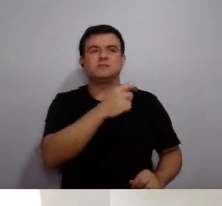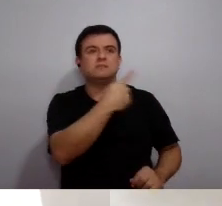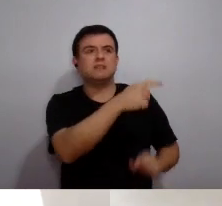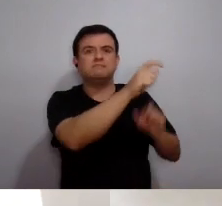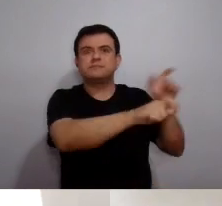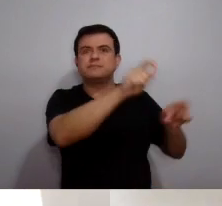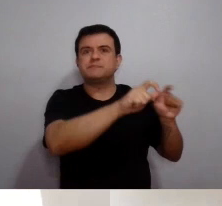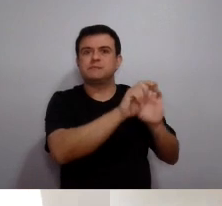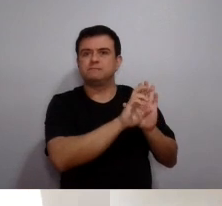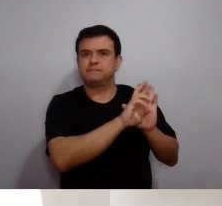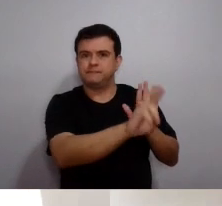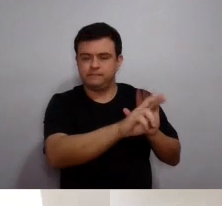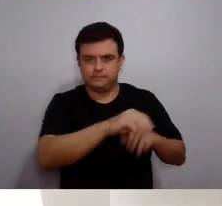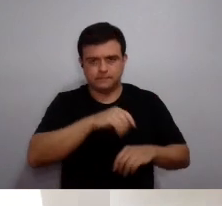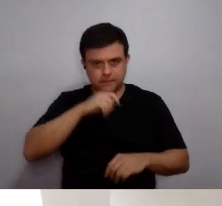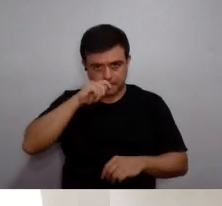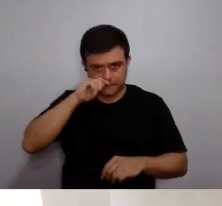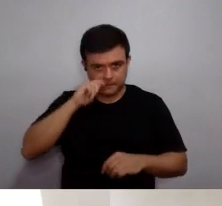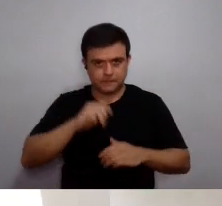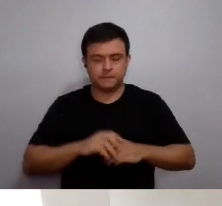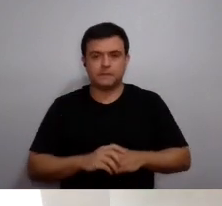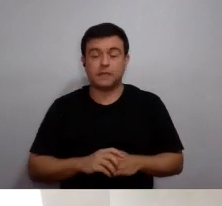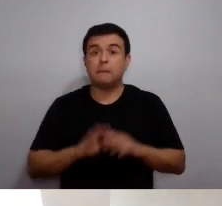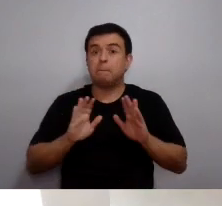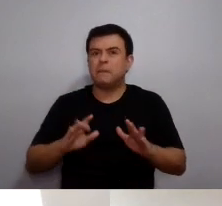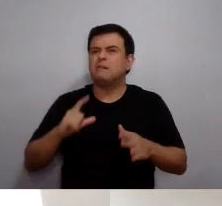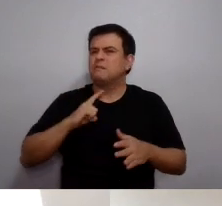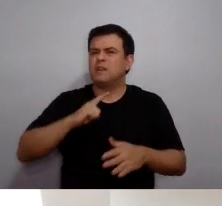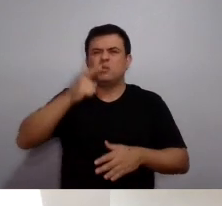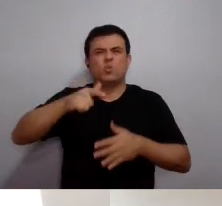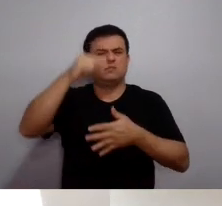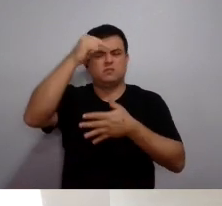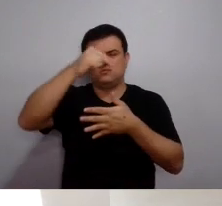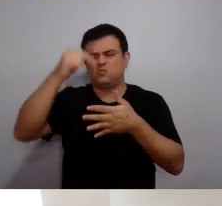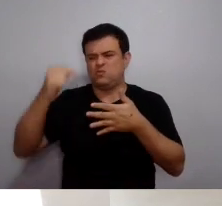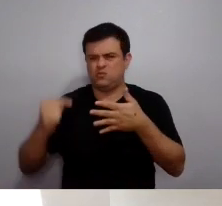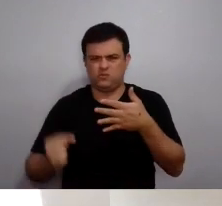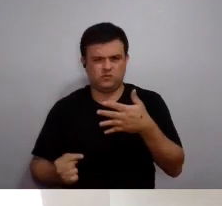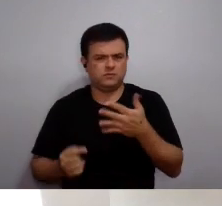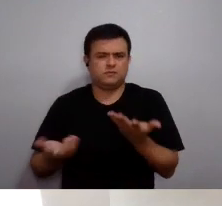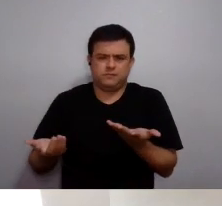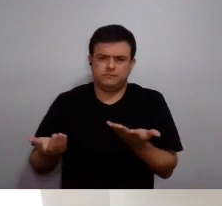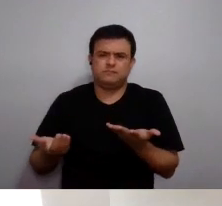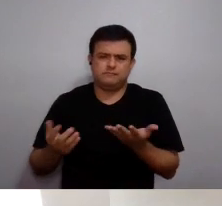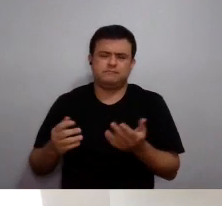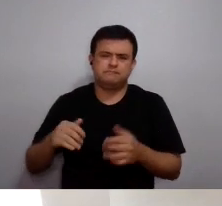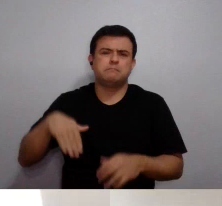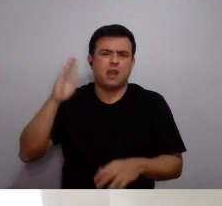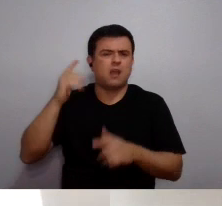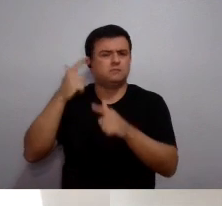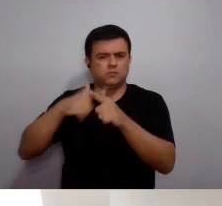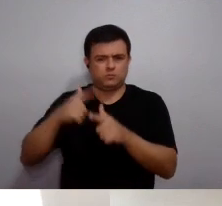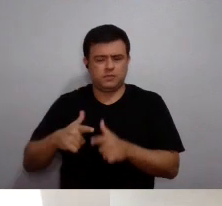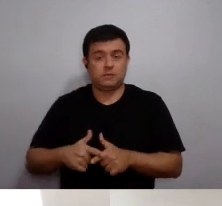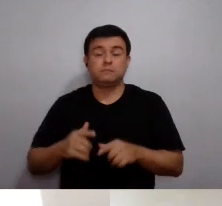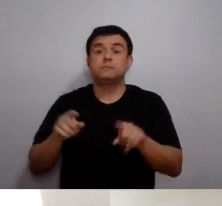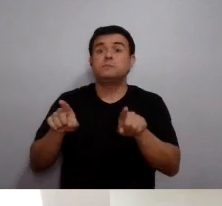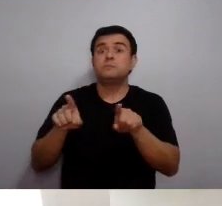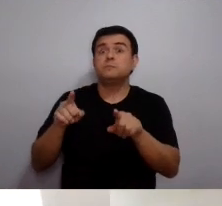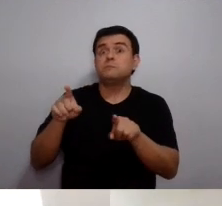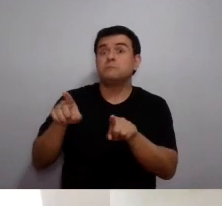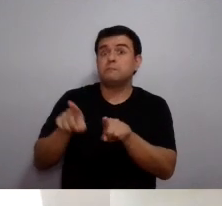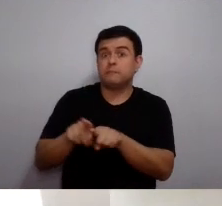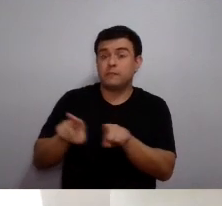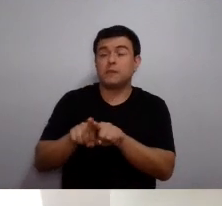Entretanto, há questões outras envolvidas nisso, né? E essas questões